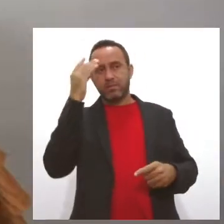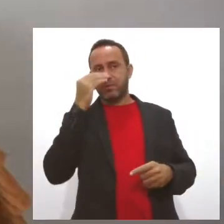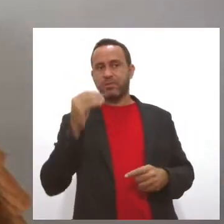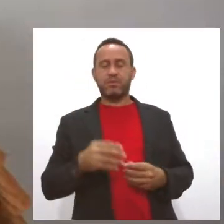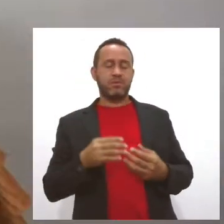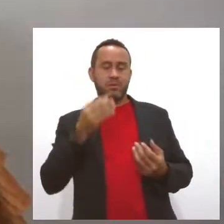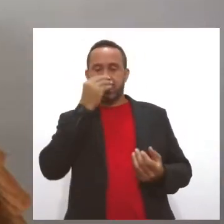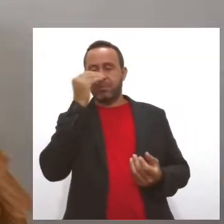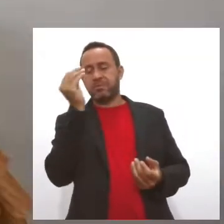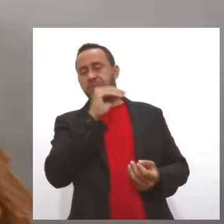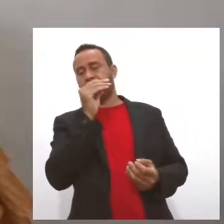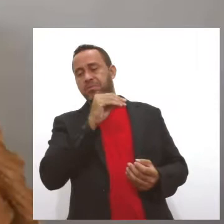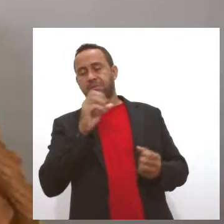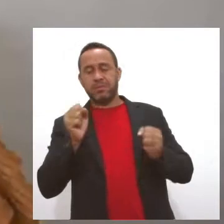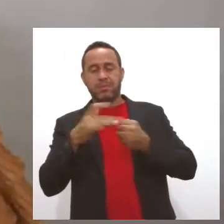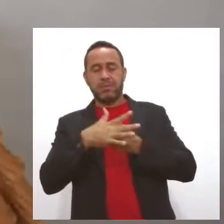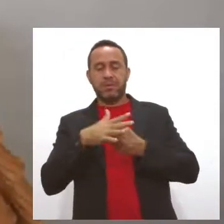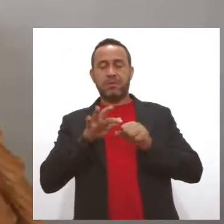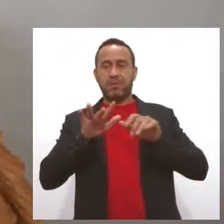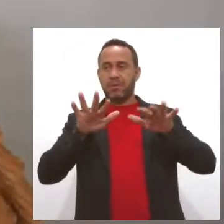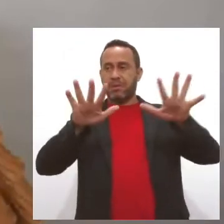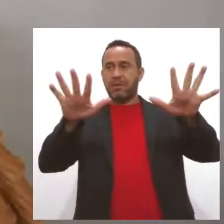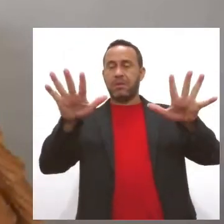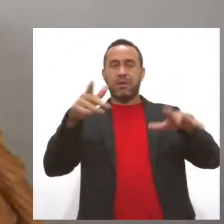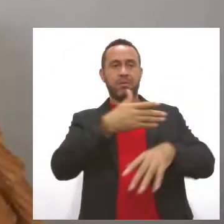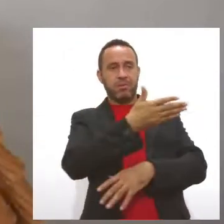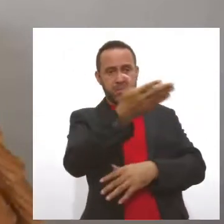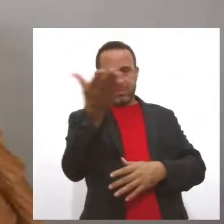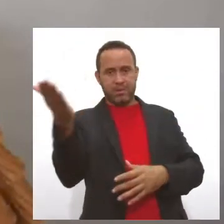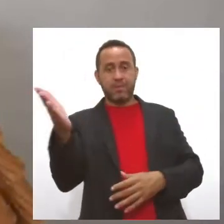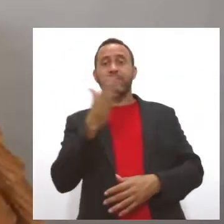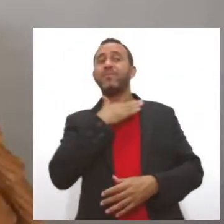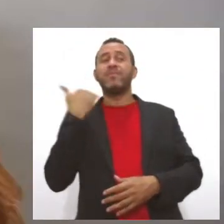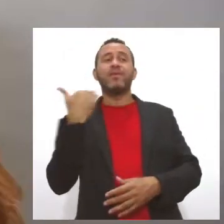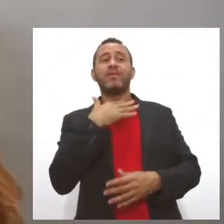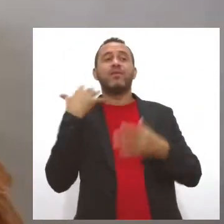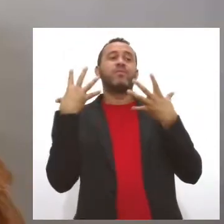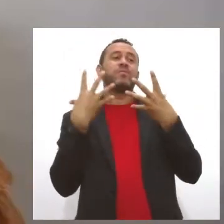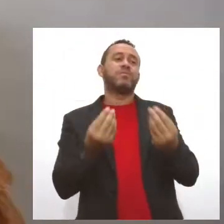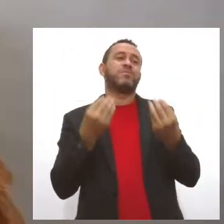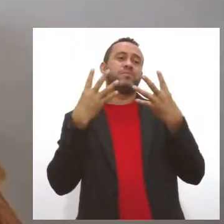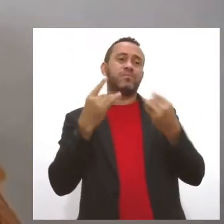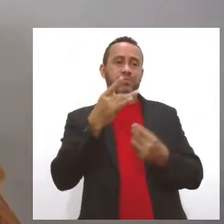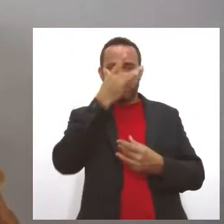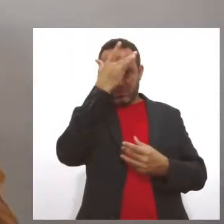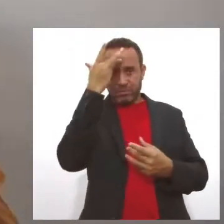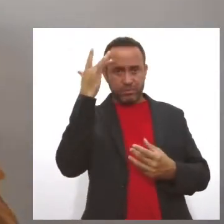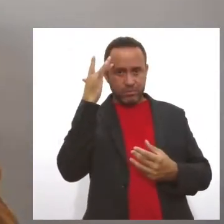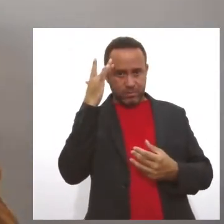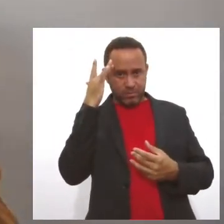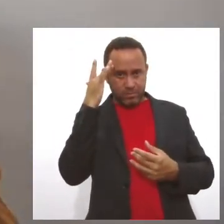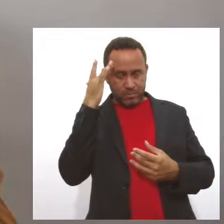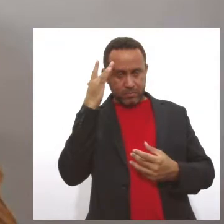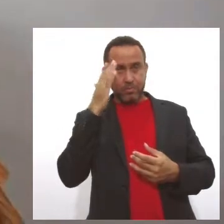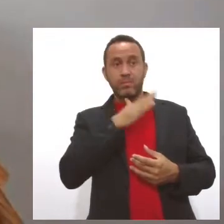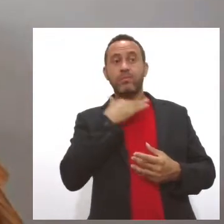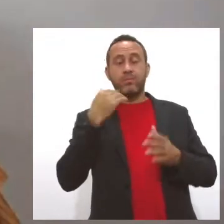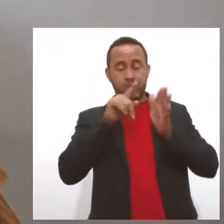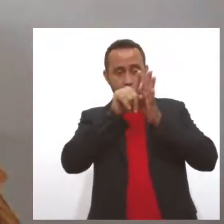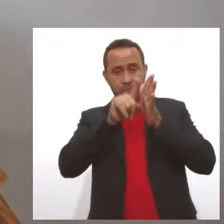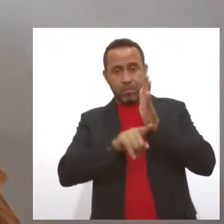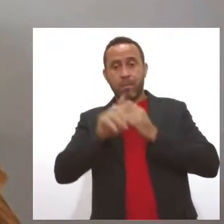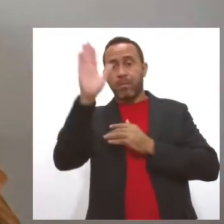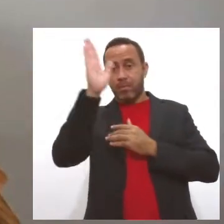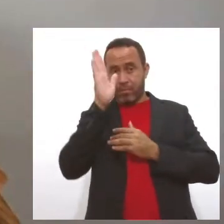que a Covid-19 está por aí. E, infelizmente, está matando muita gente. E, por falar nessa questão dos óbitos, os dados do Brasil